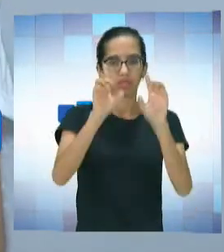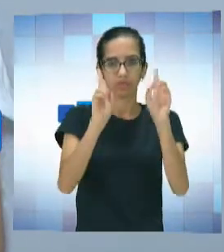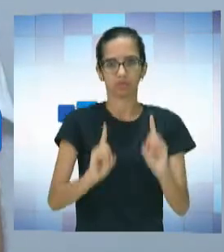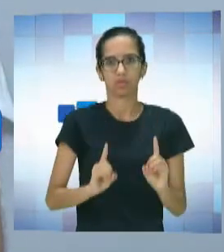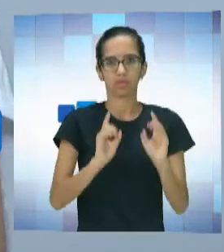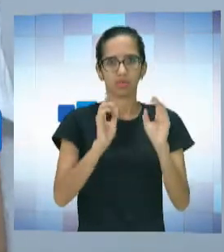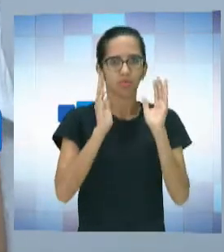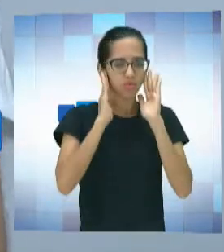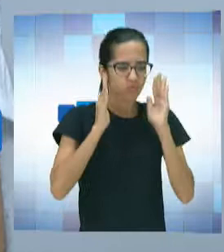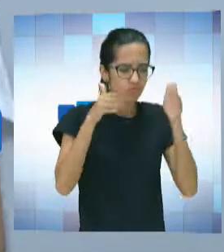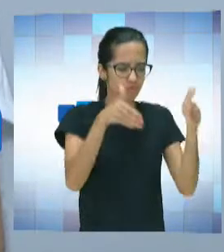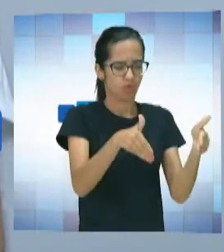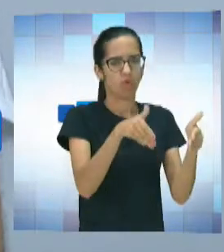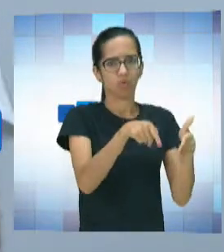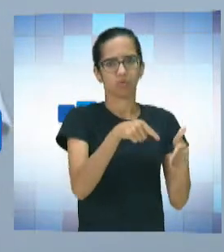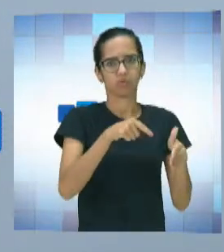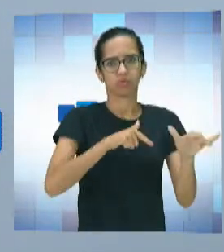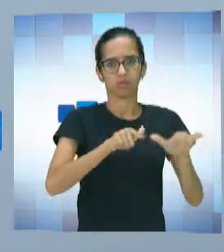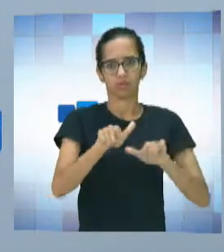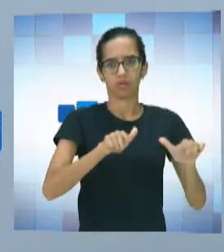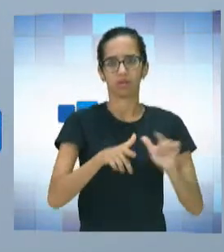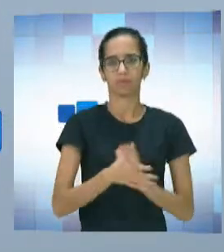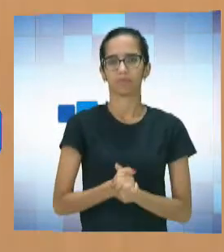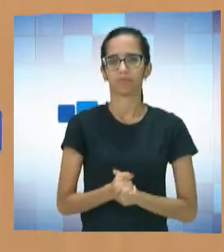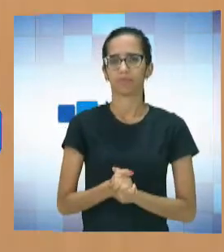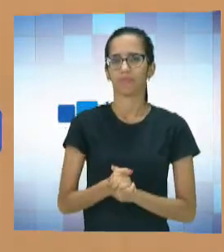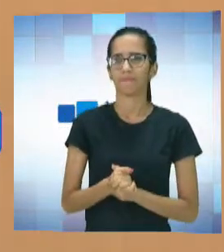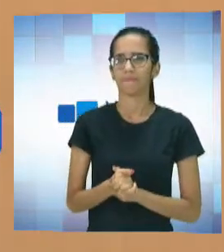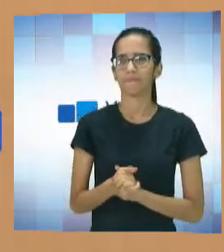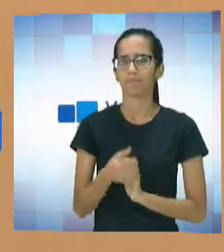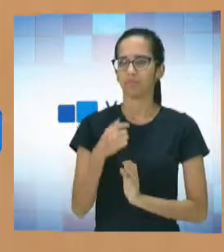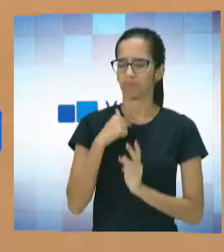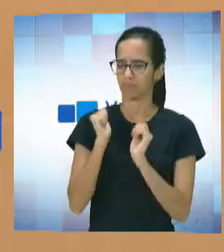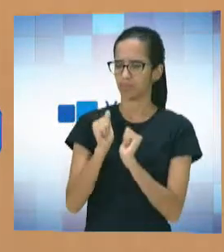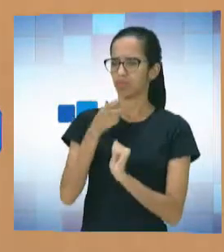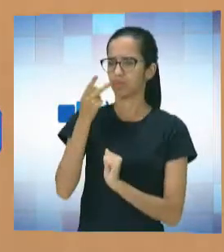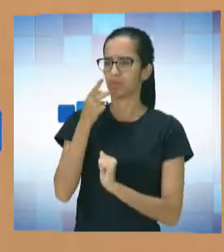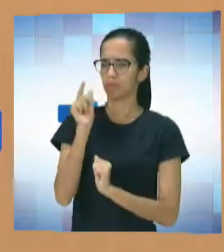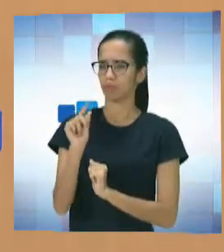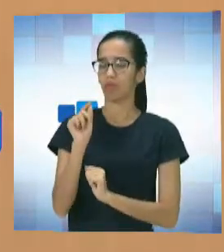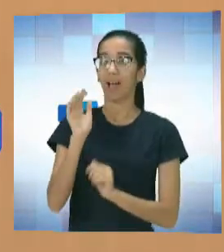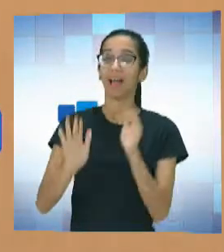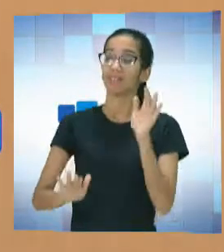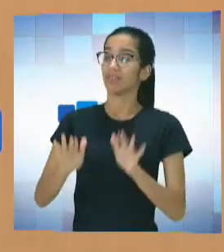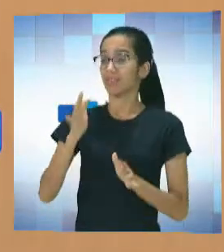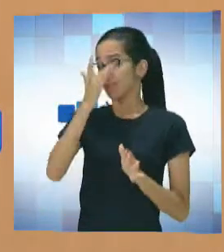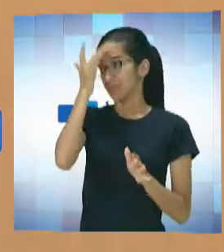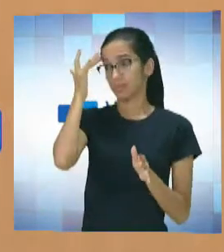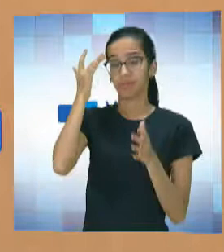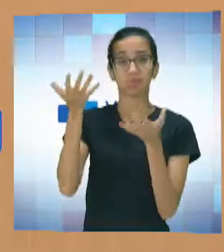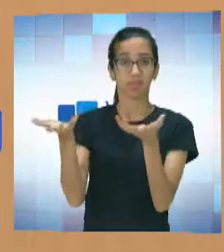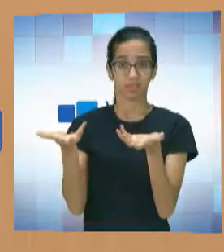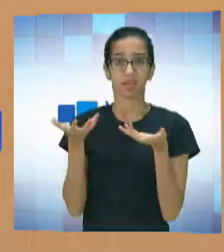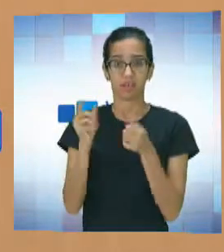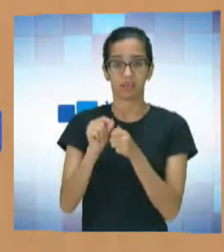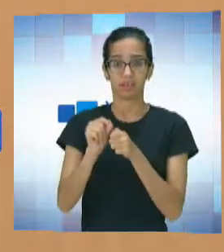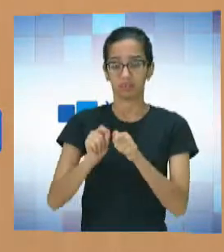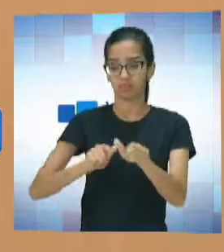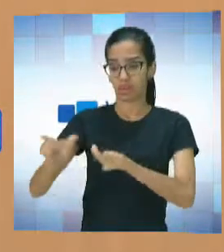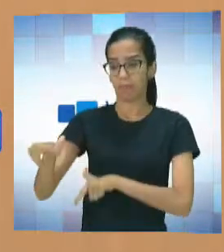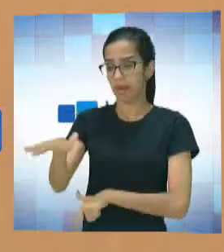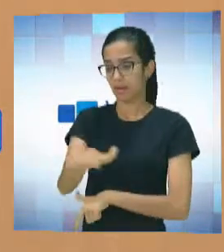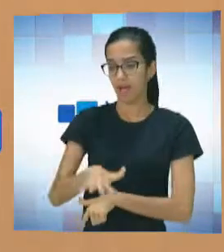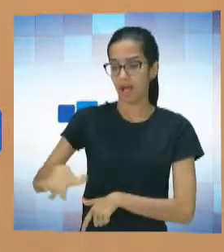especificamente naquela área onde eu vou trabalhar, né? Isso. Até me permitam um comentário aqui, porque normalmente muita gente quer fazer algo nessa área,